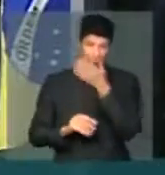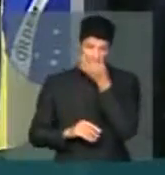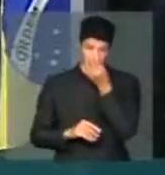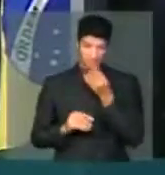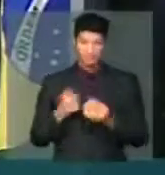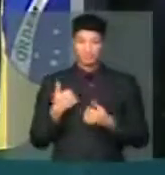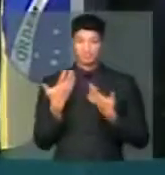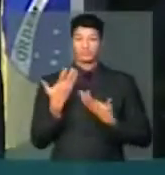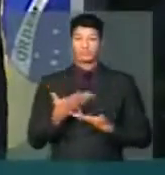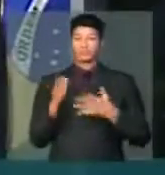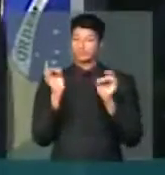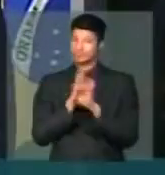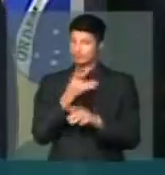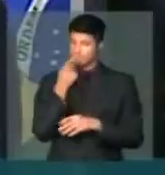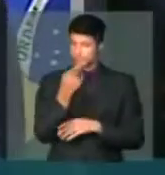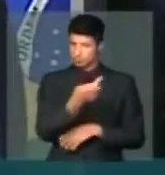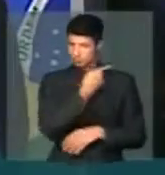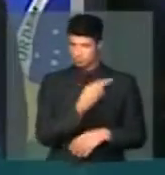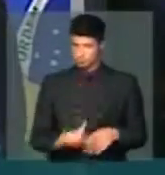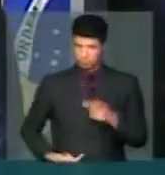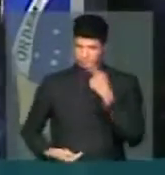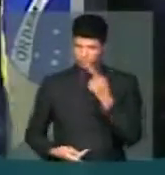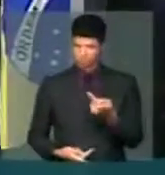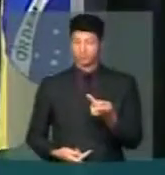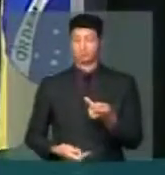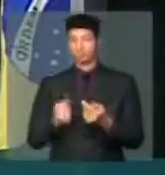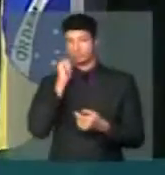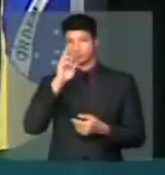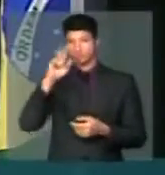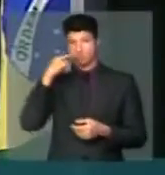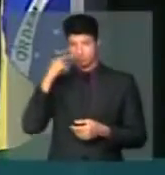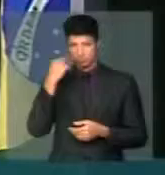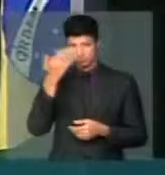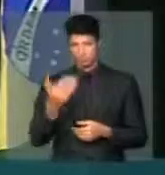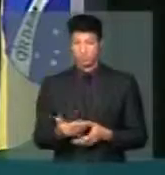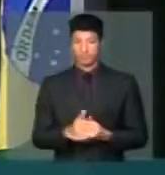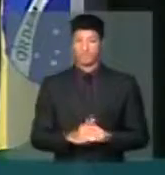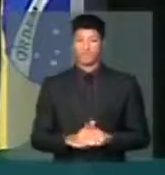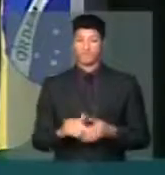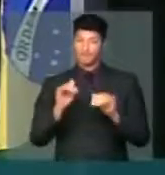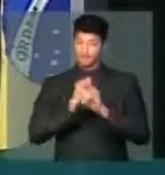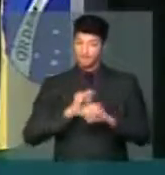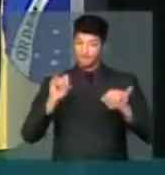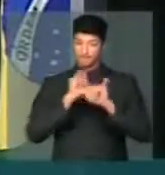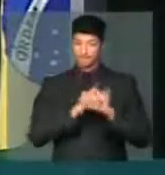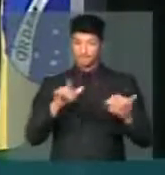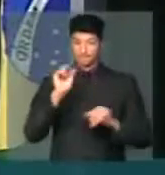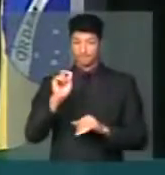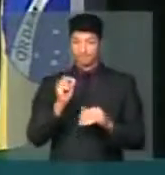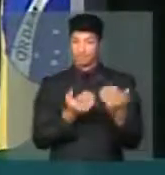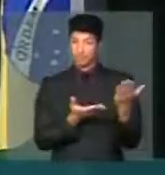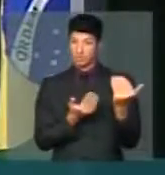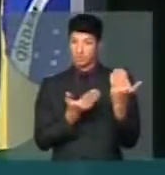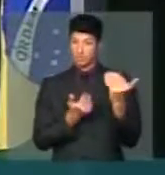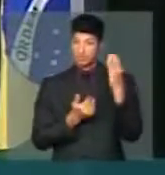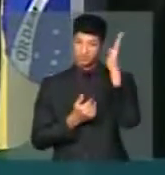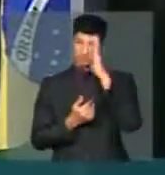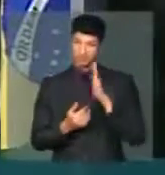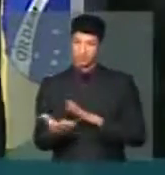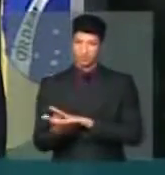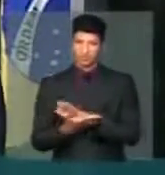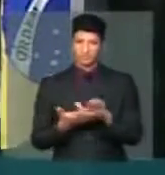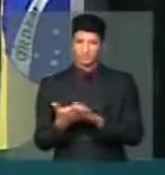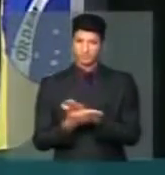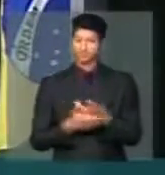Eu quero concluir a minha fala, senhor presidente, senhoras e senhores deputados, dizendo que jovem brasileiro nenhum